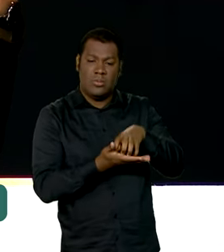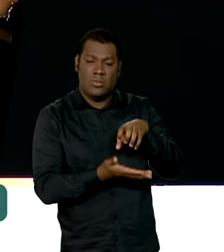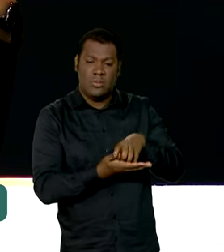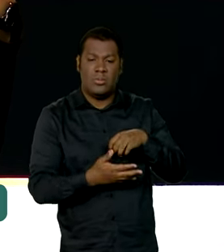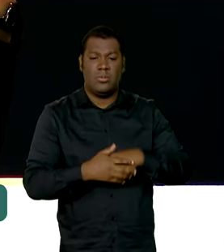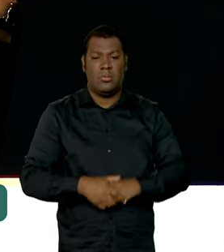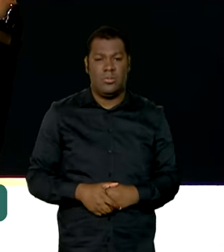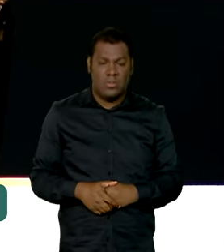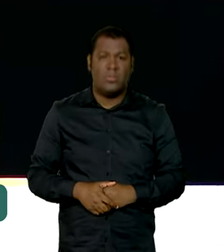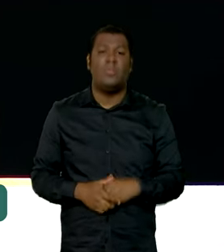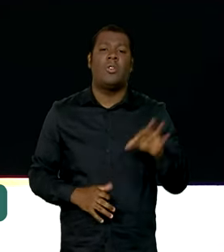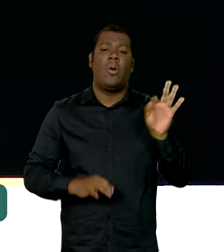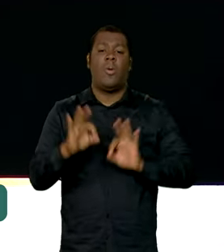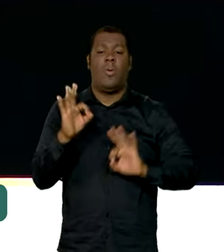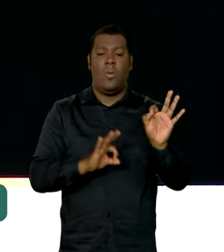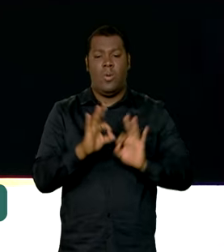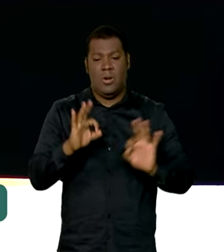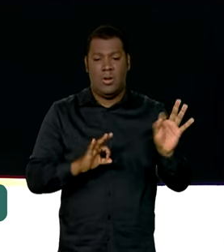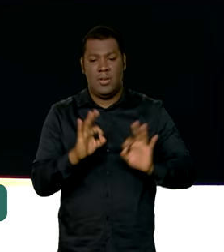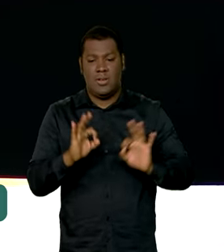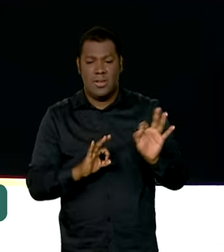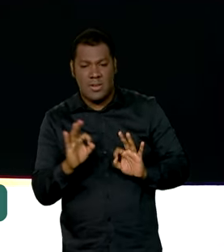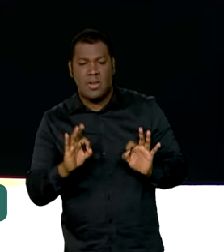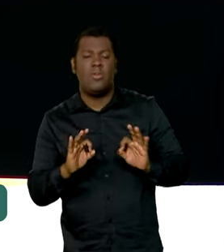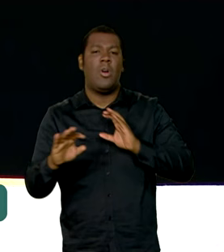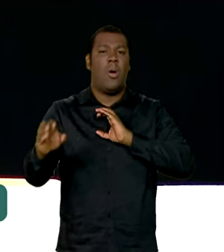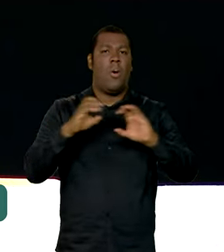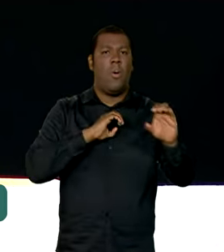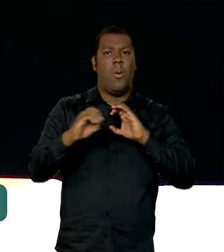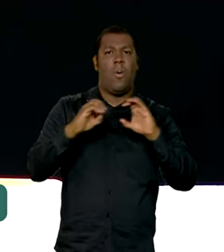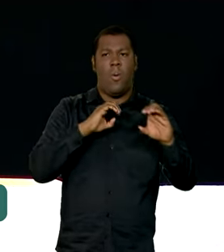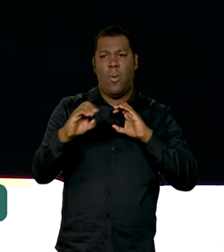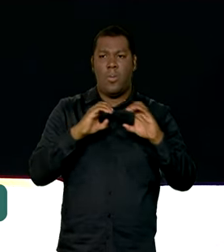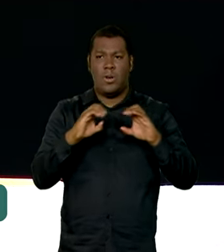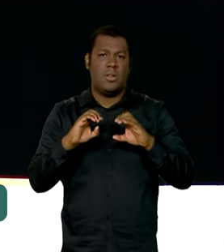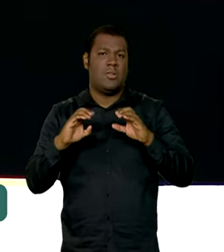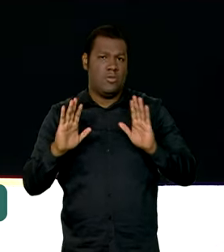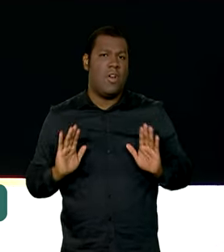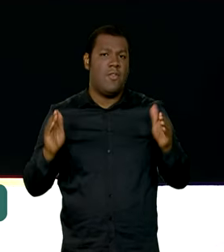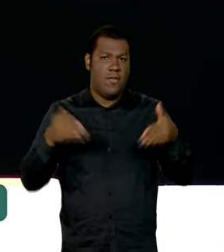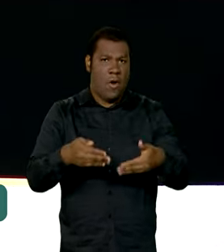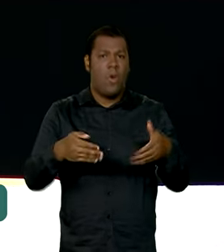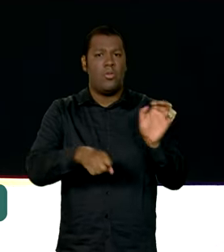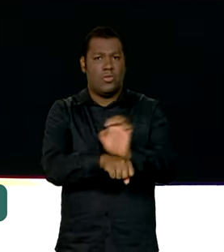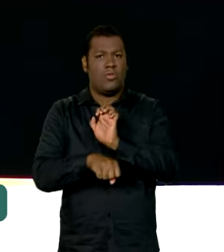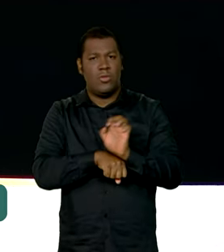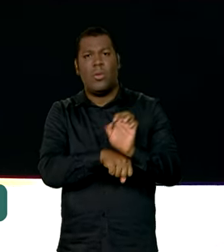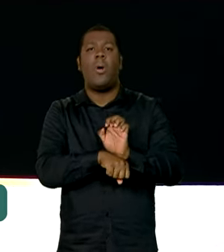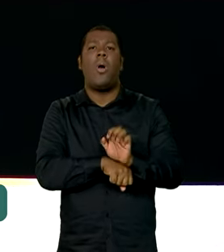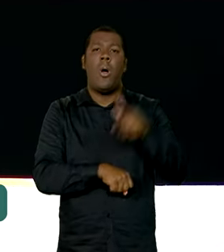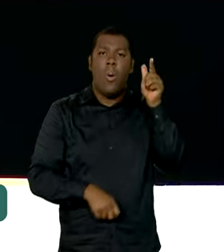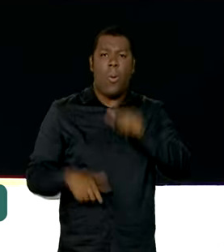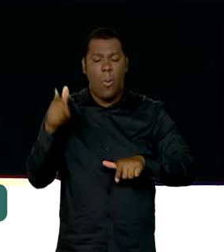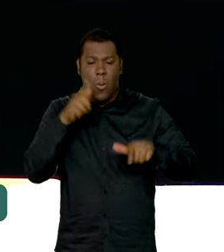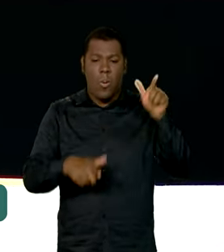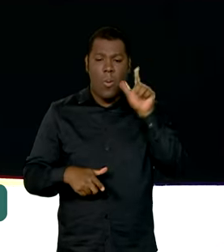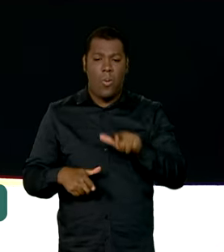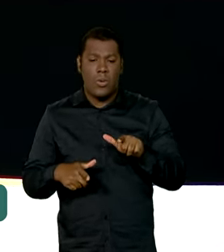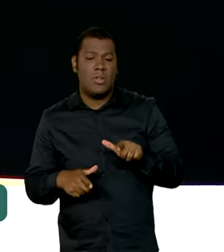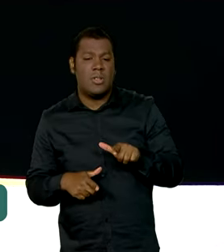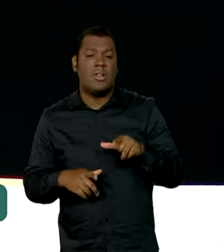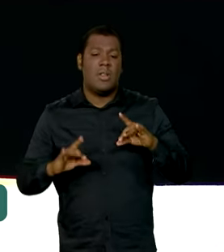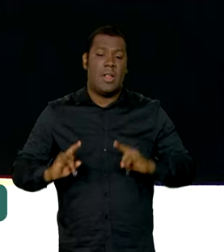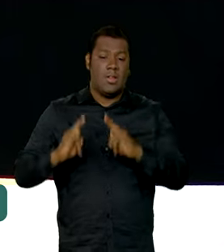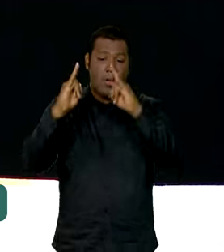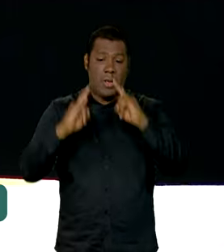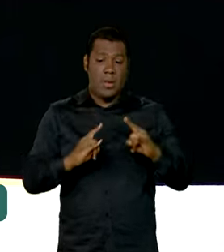que a partir dessas diretrizes nacionais e desses diálogos que vão acontecer nos fóruns estaduais, a gente consiga, de fato, fazer esses